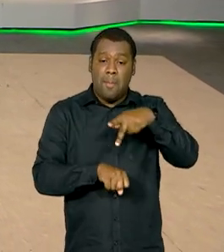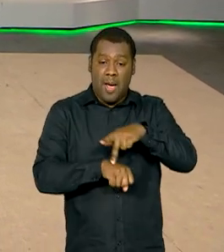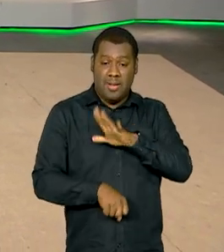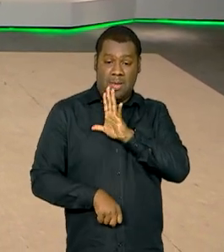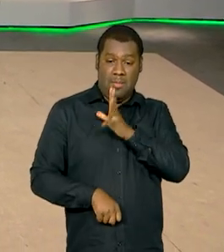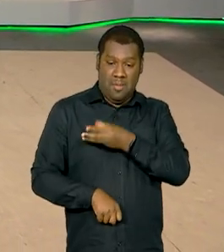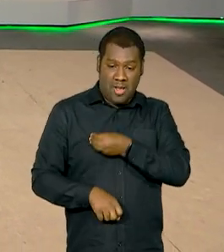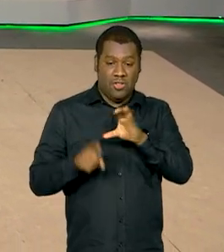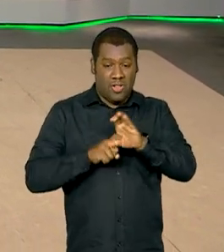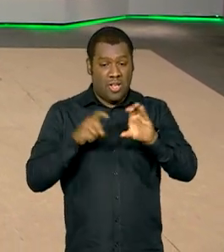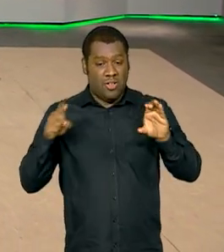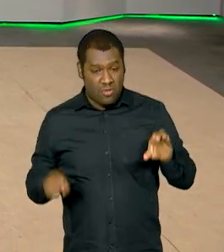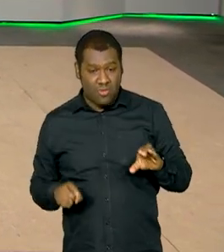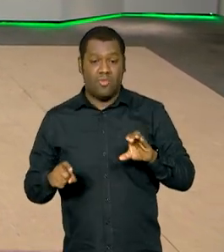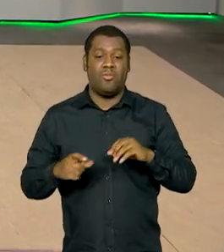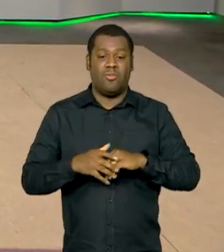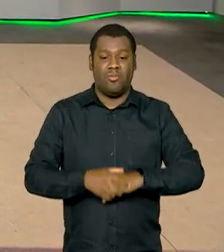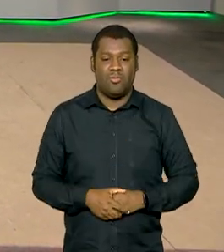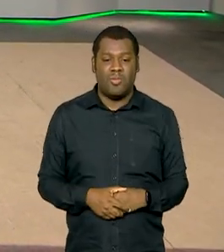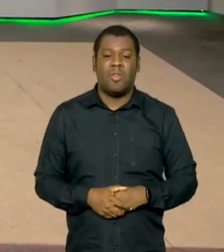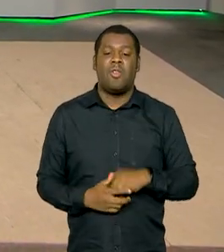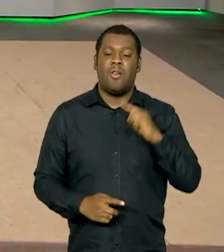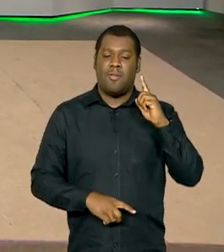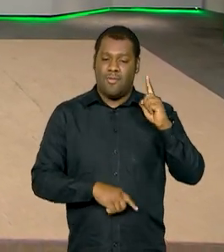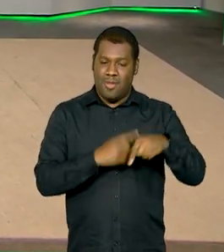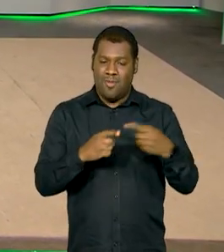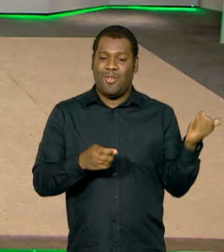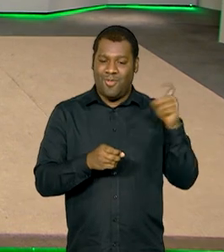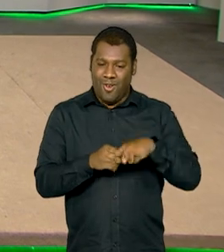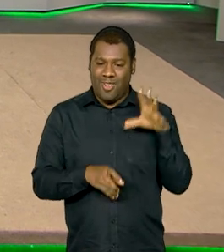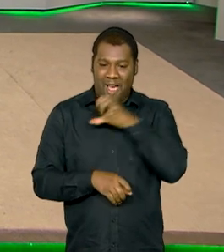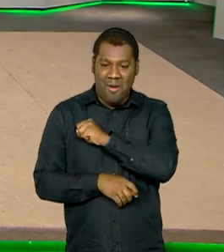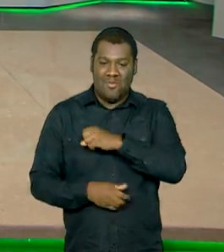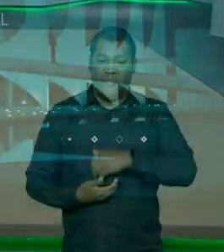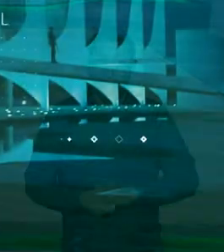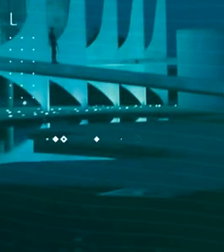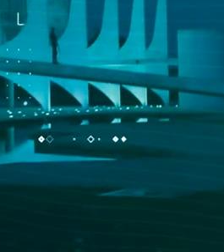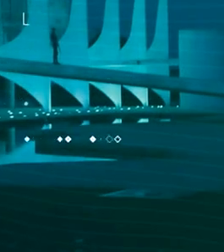foram consensos no encontro. A gente volta já já, é rapidinho.